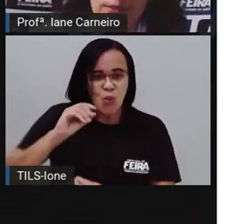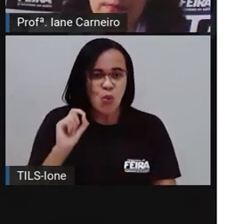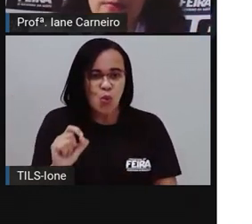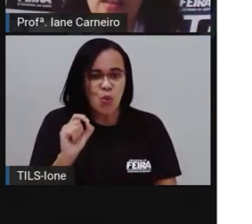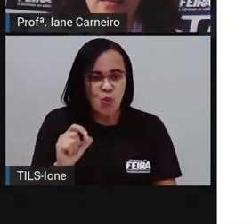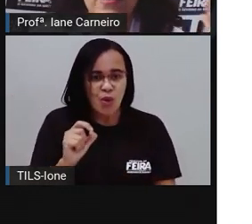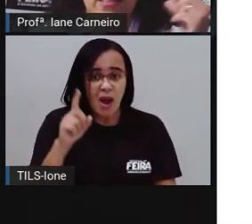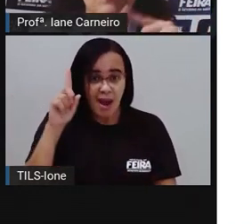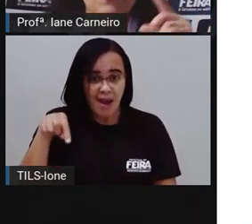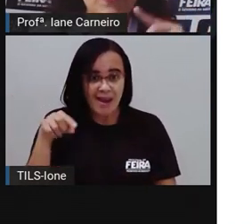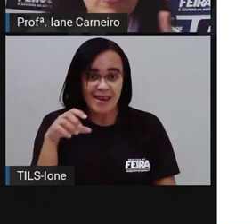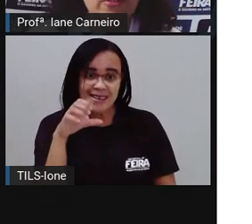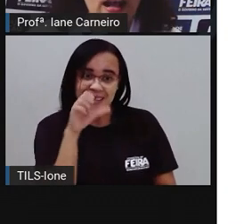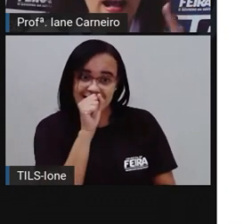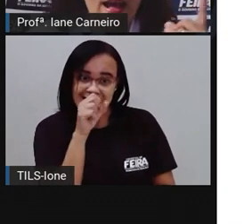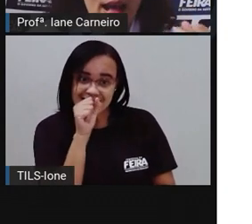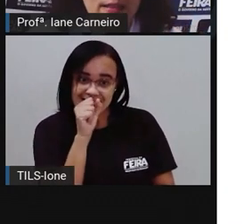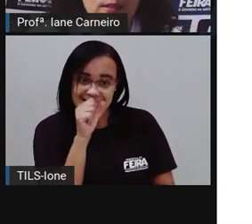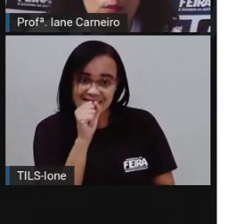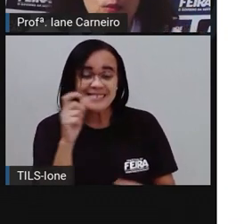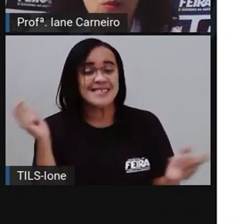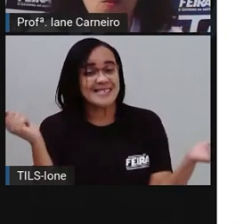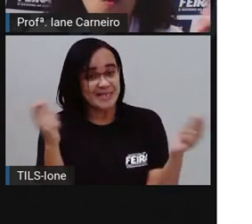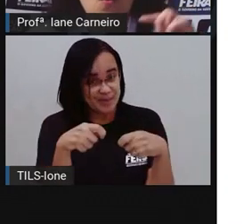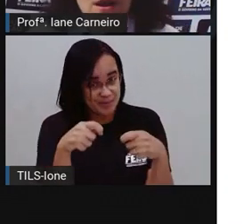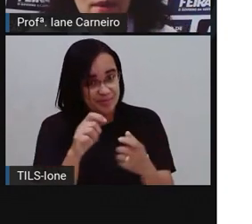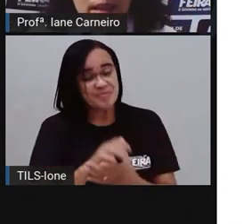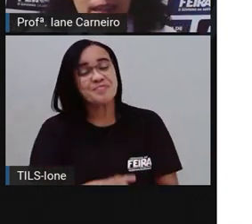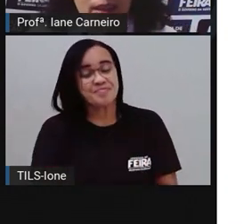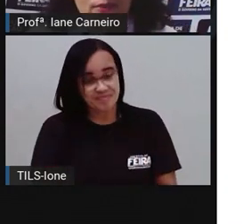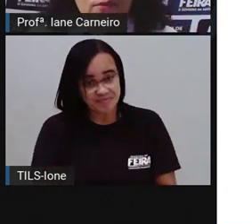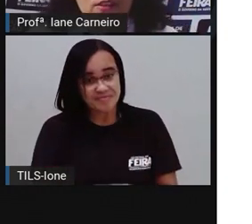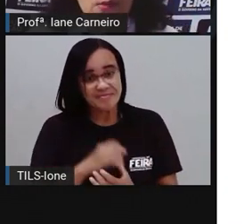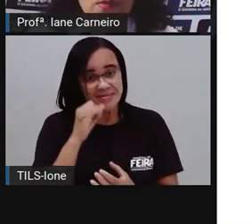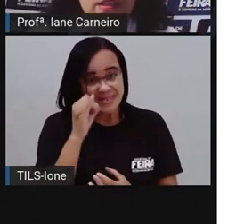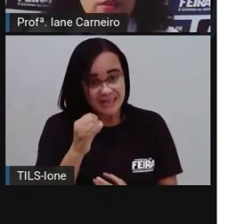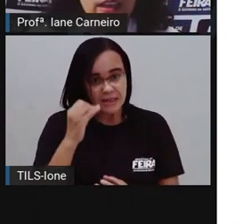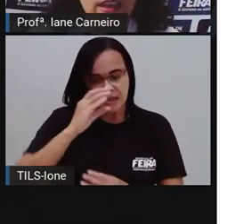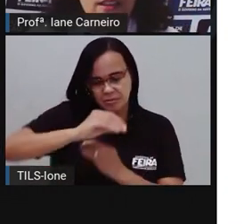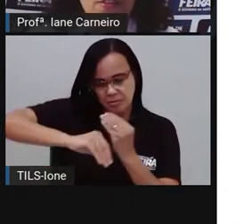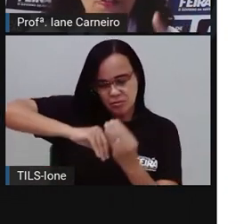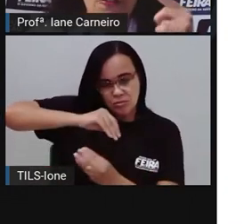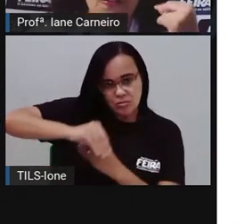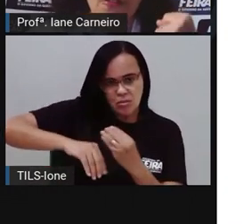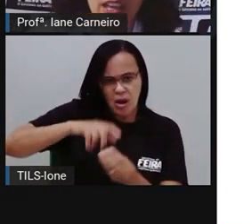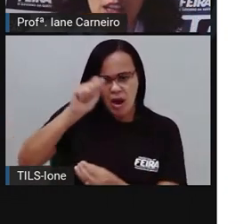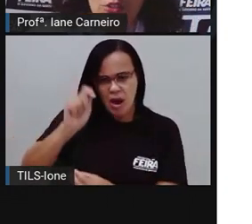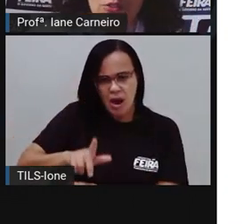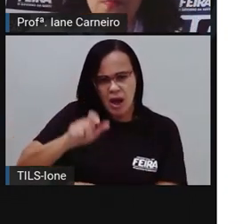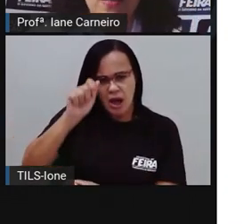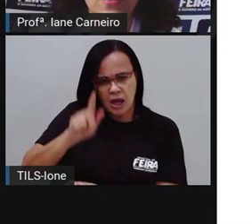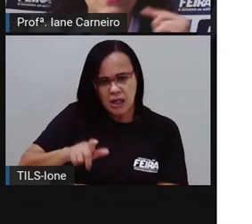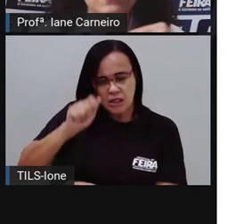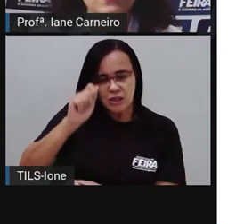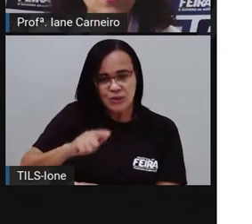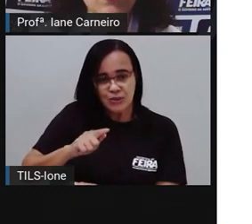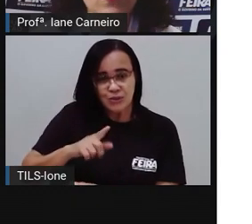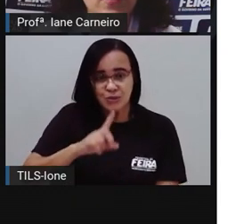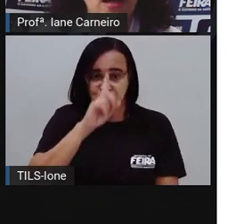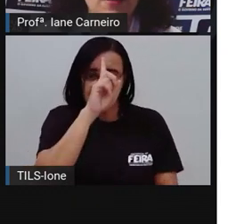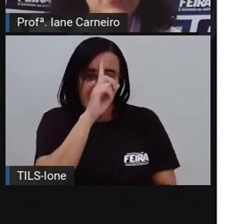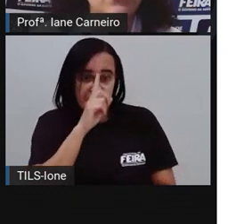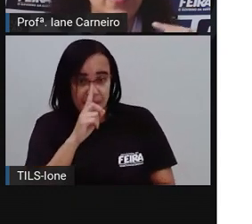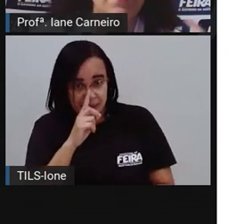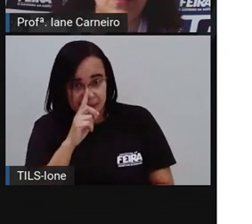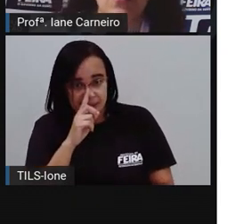Laranja. Se a gente misturar azul com amarelo, nós vamos ter o quê? Verde. Se nós